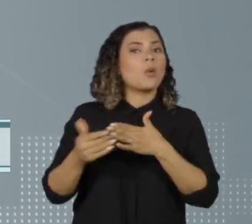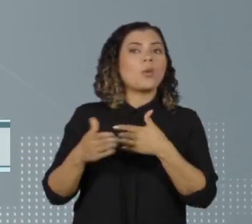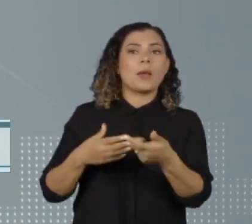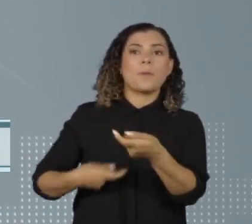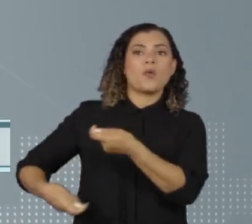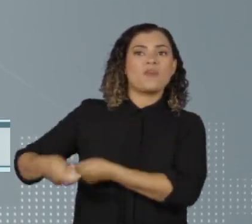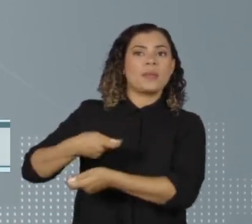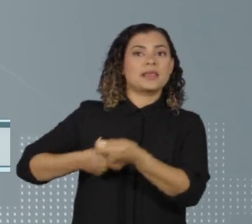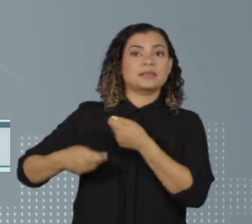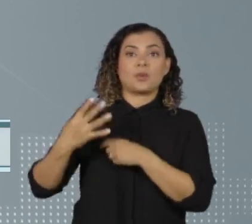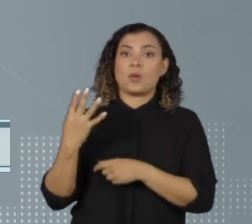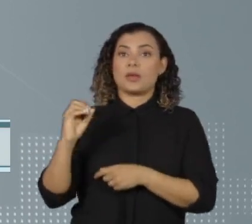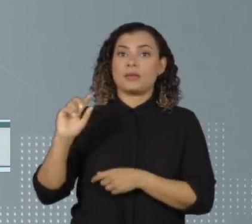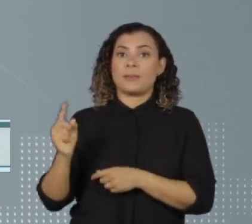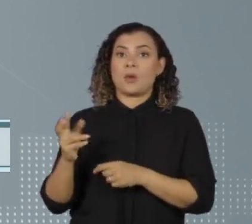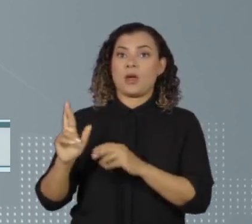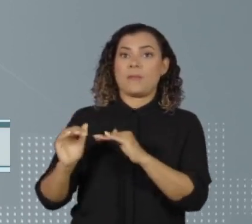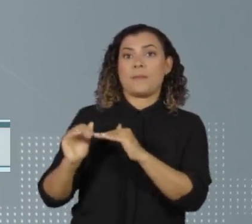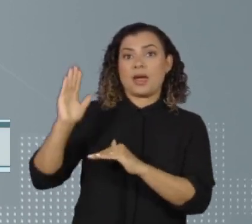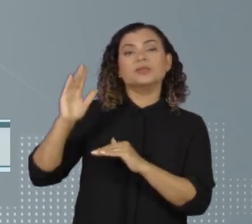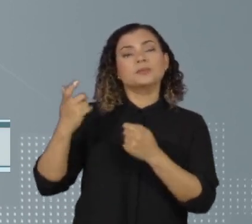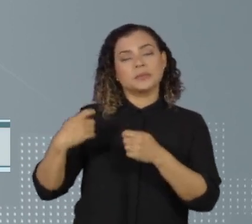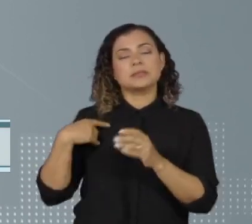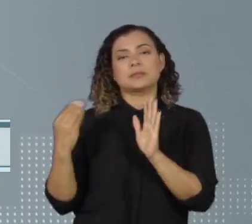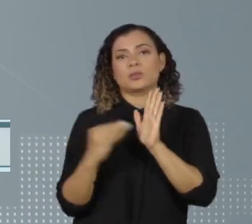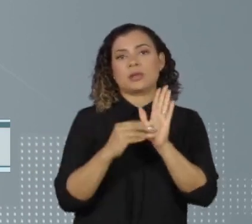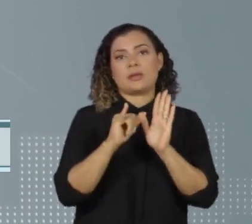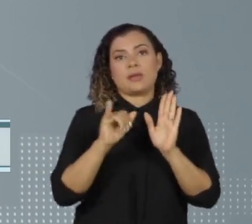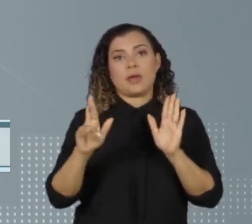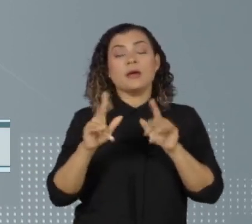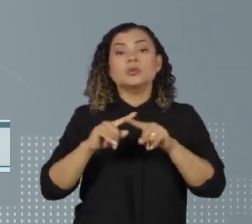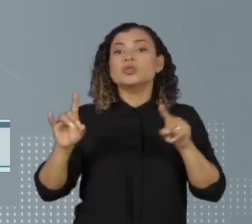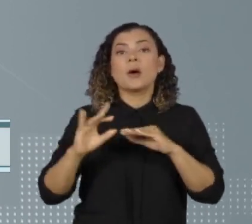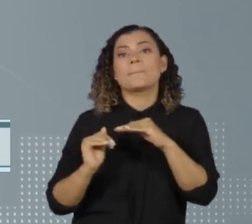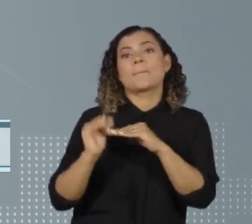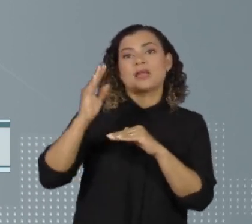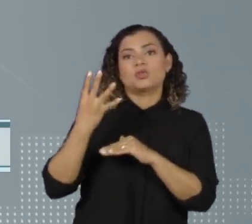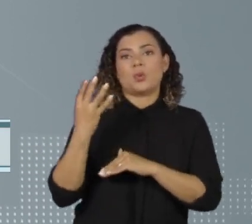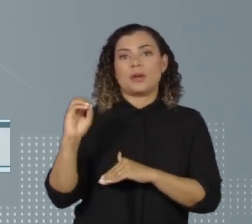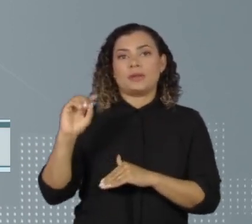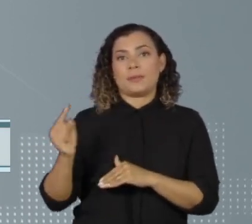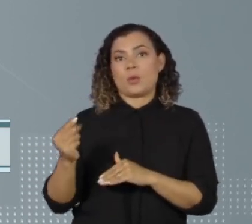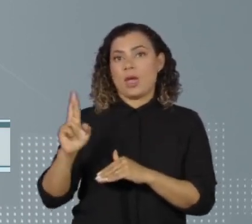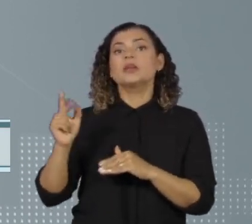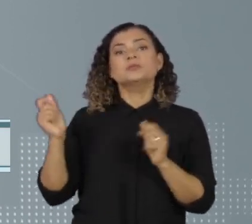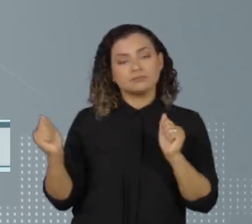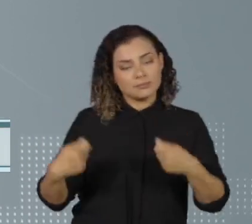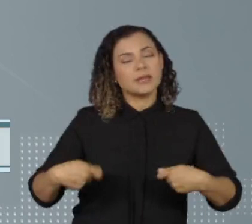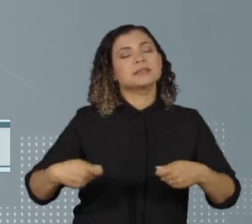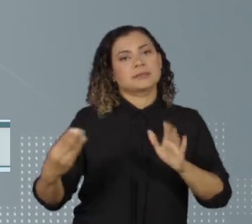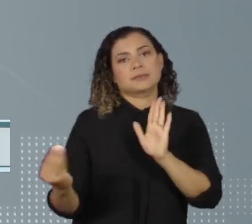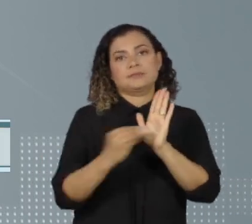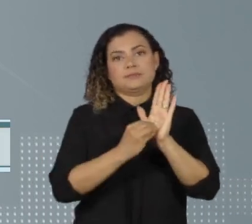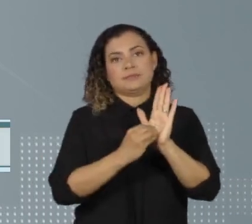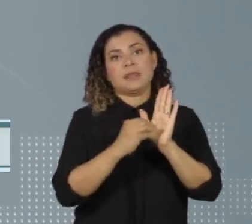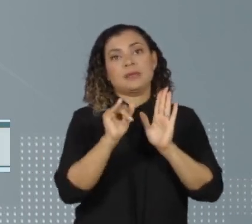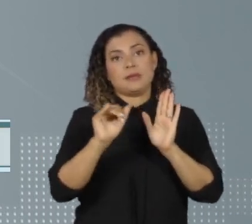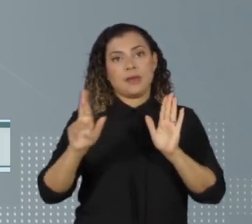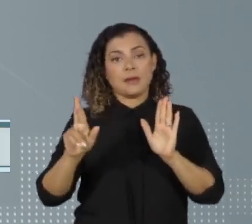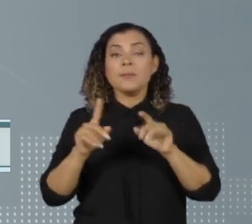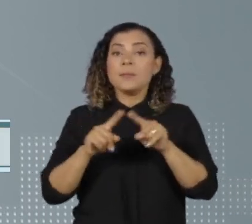desse tipo precisava ser declarada. Agora, só as que superam os R$ 40 mil. Além dos grupos